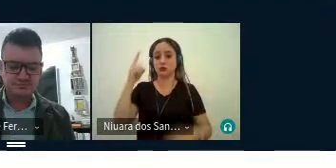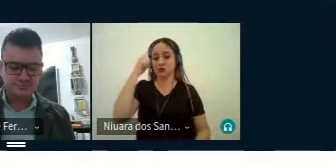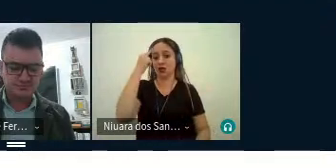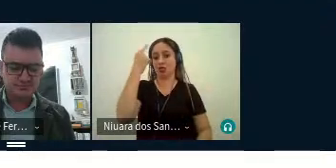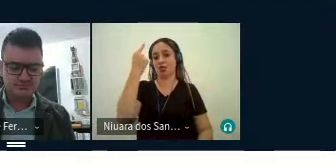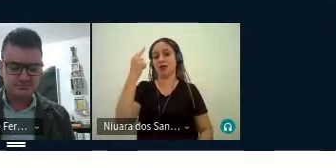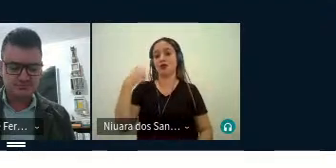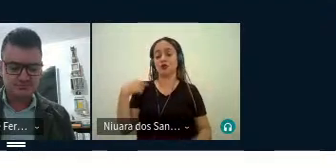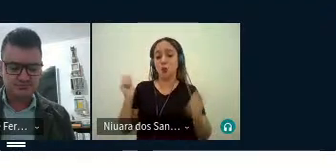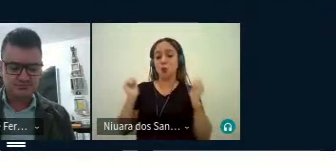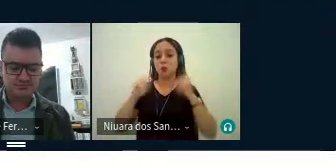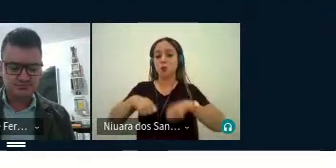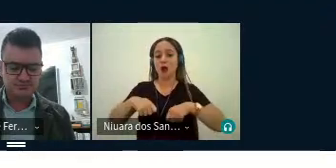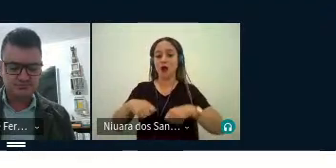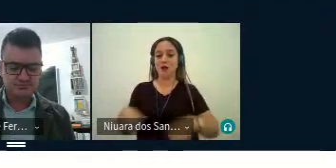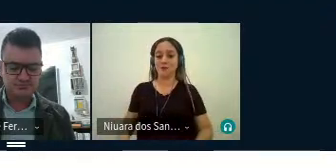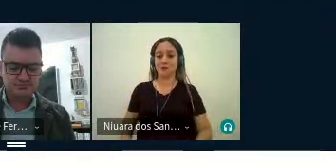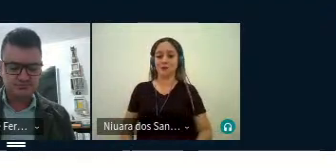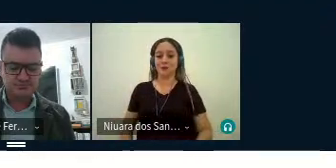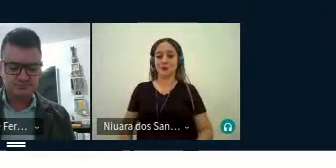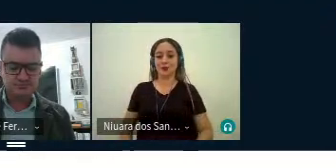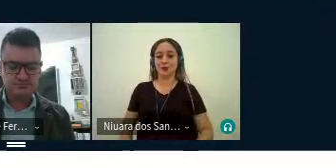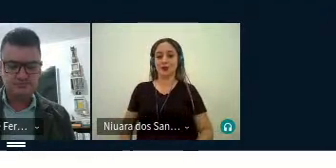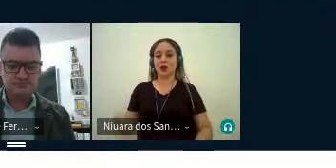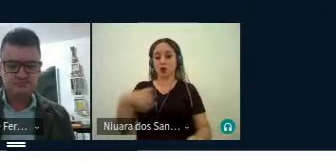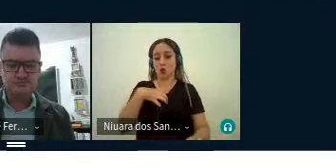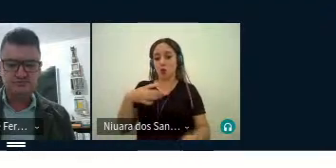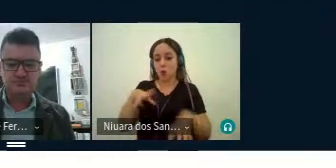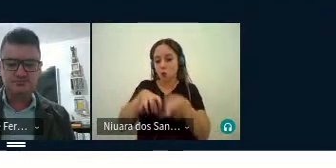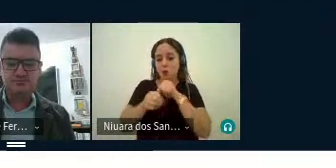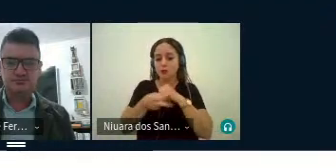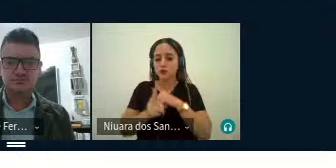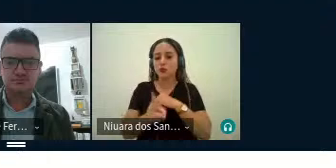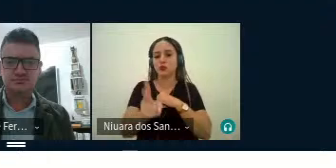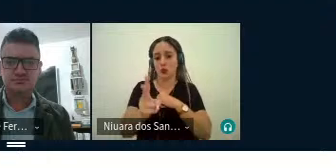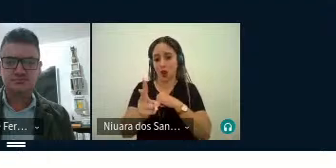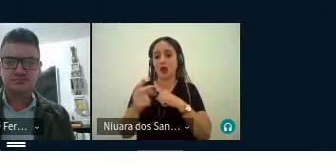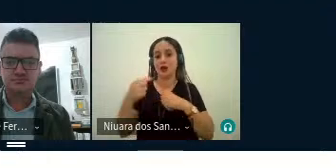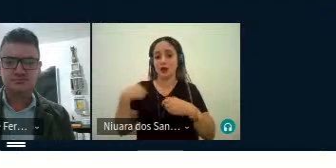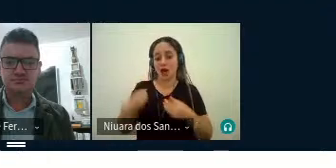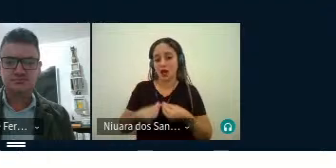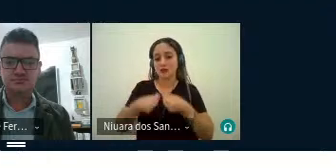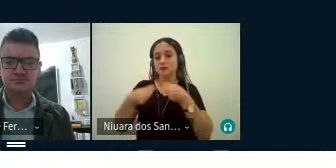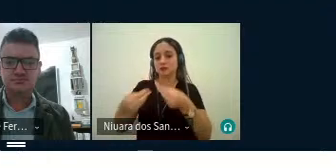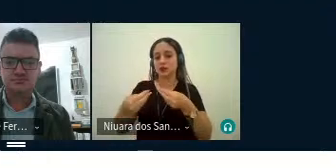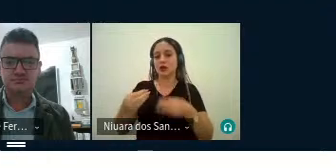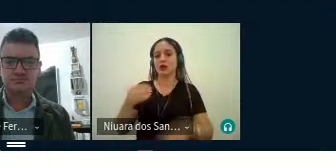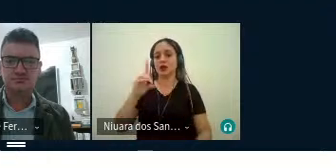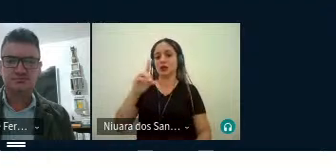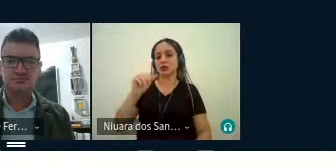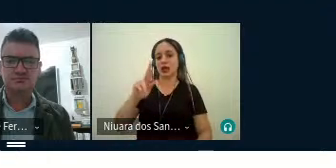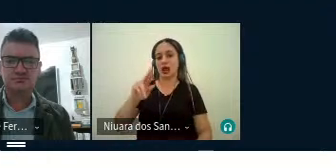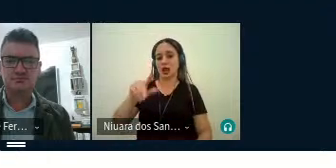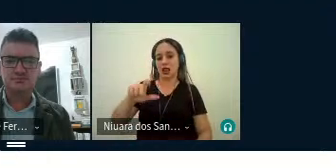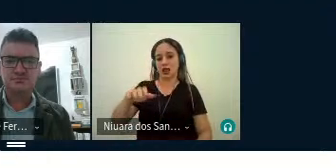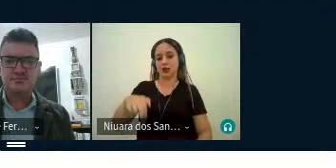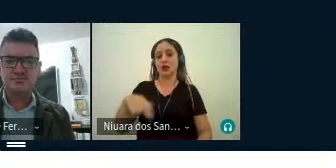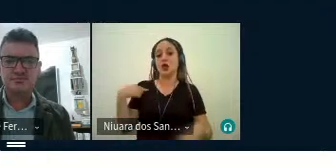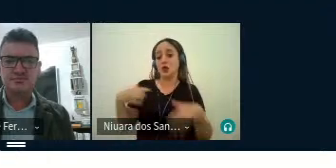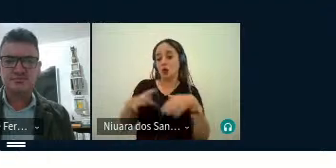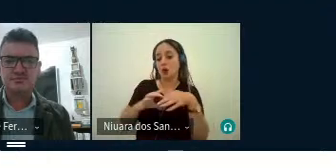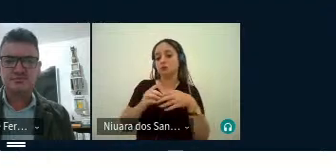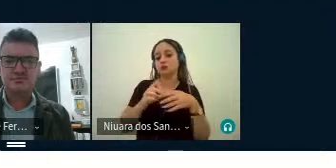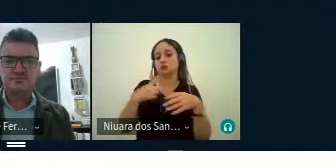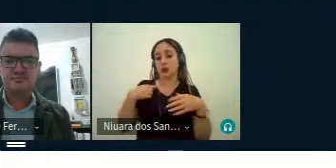sobre possíveis ações de formação continuada a serem oferecidas pelo DALE, em parceria com a